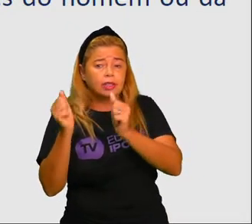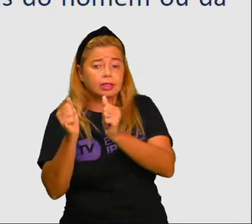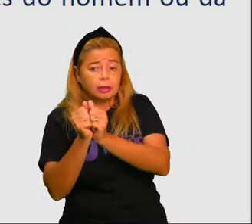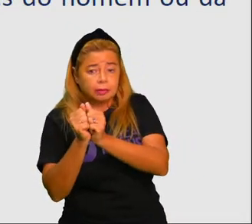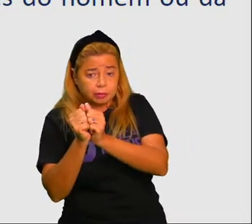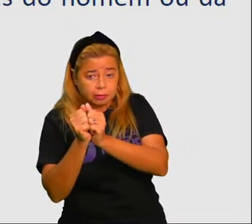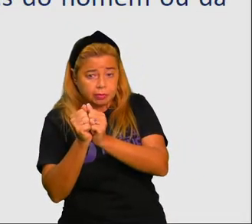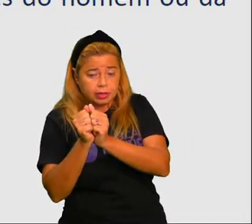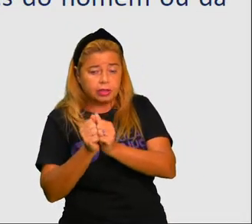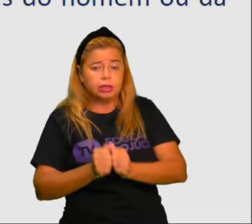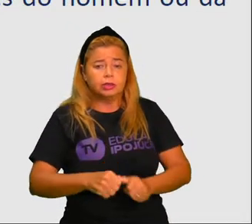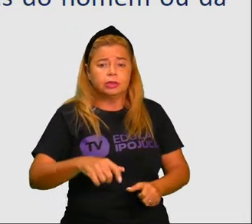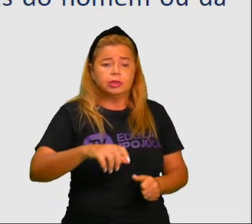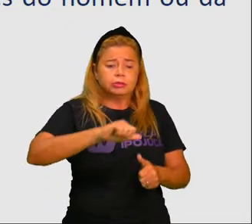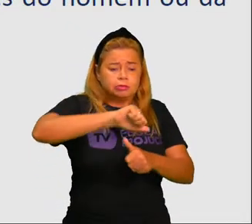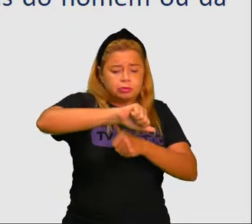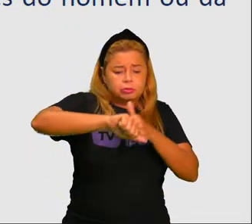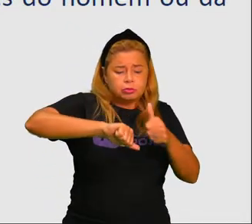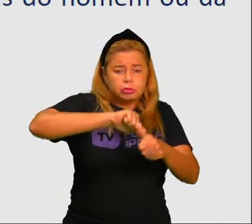mudança nas paisagens?